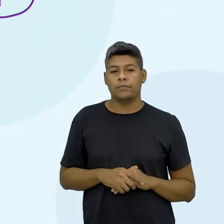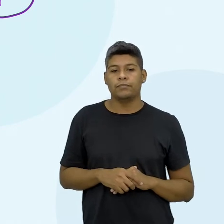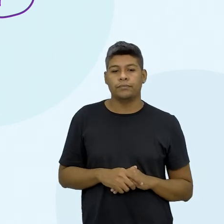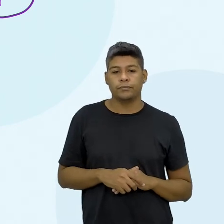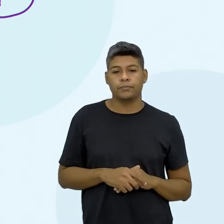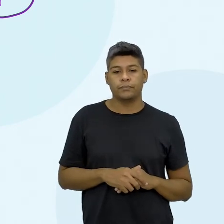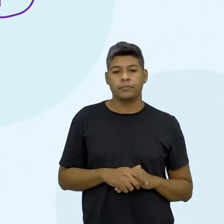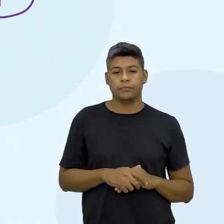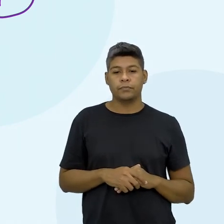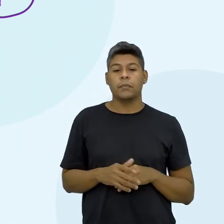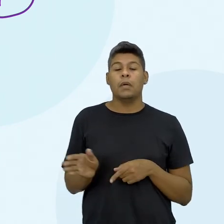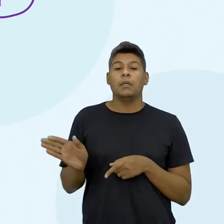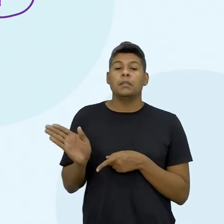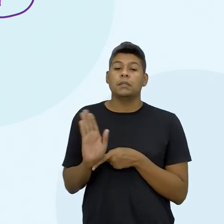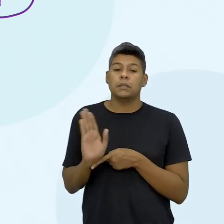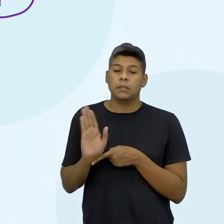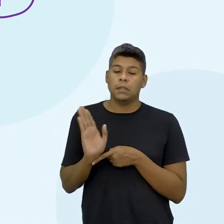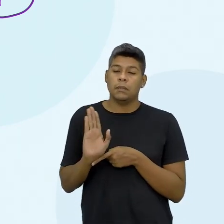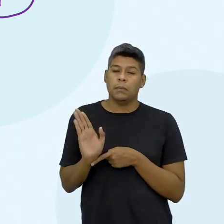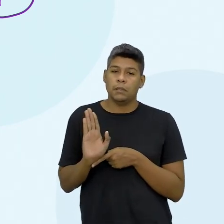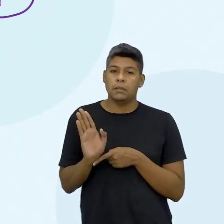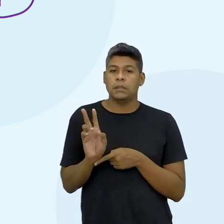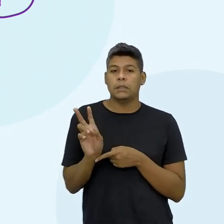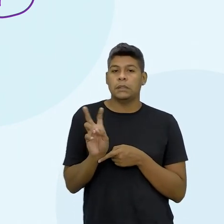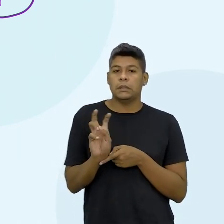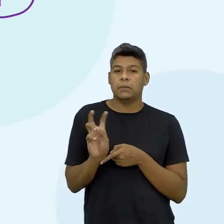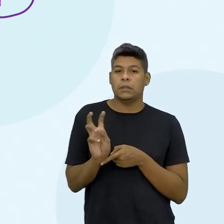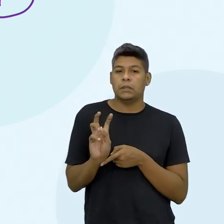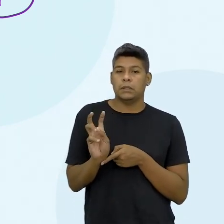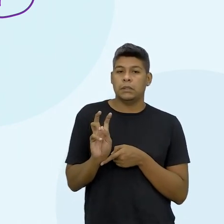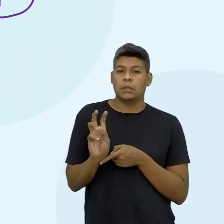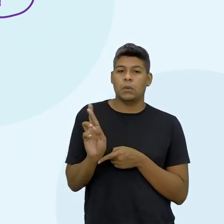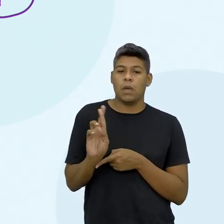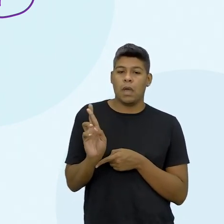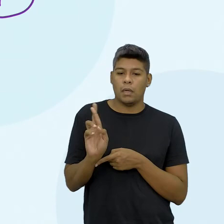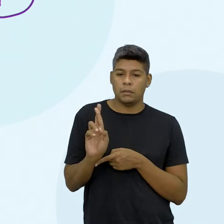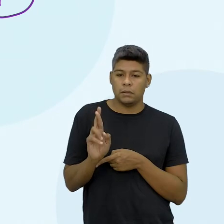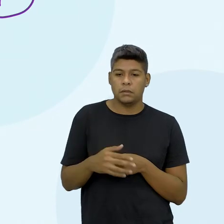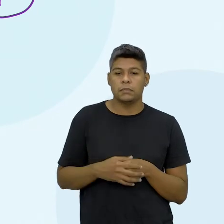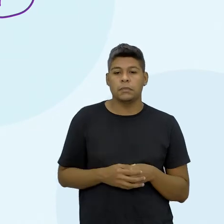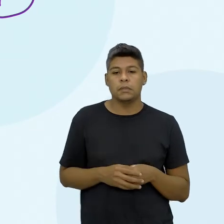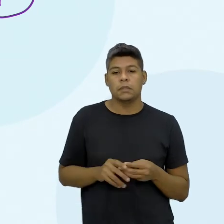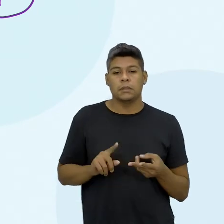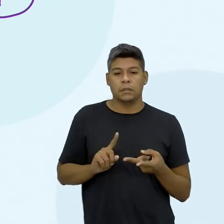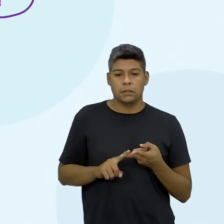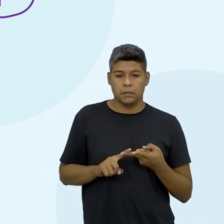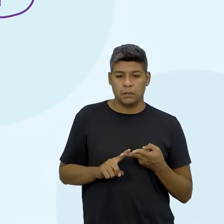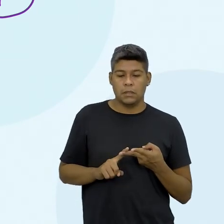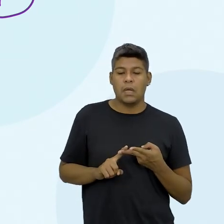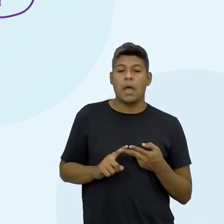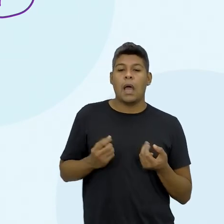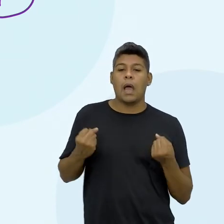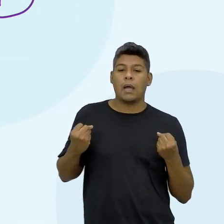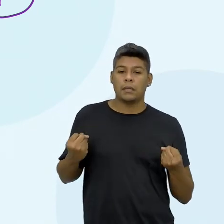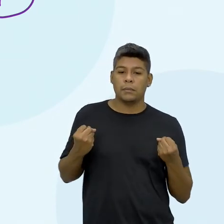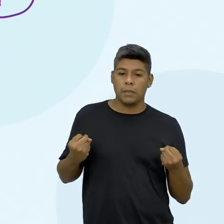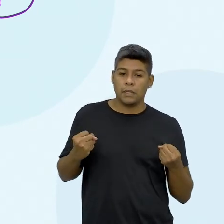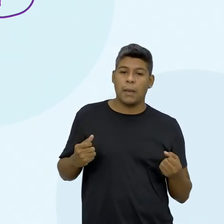Ela foi ao cinema por R 1.550, pagou a mensalidade da academia por R$.80,